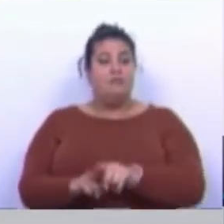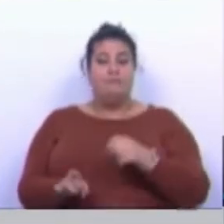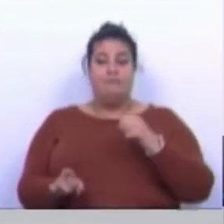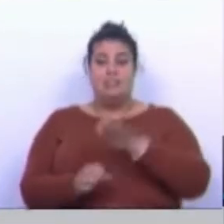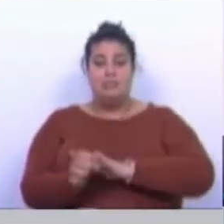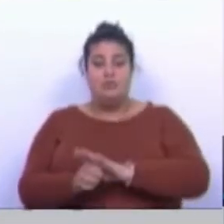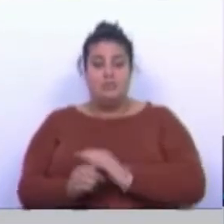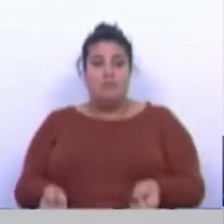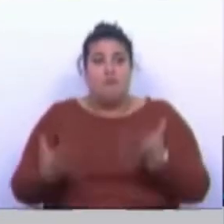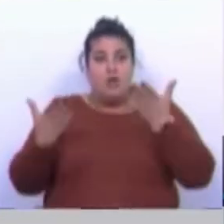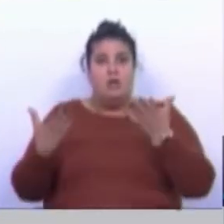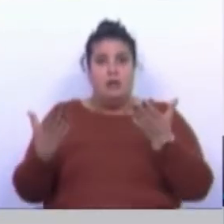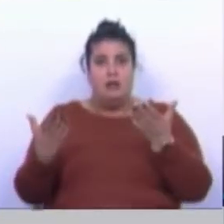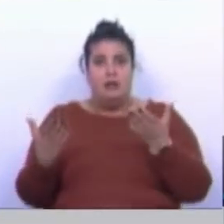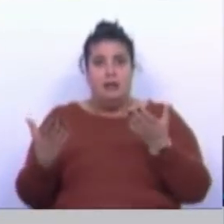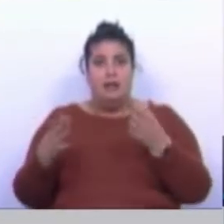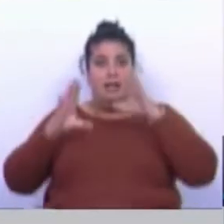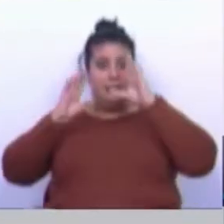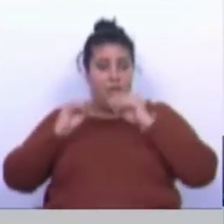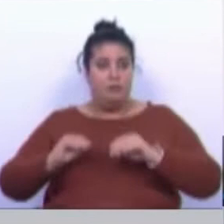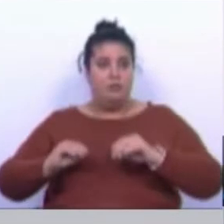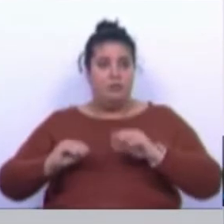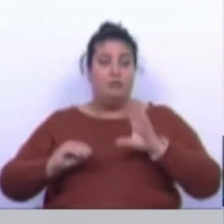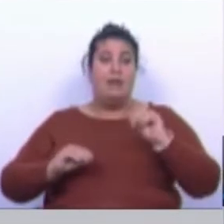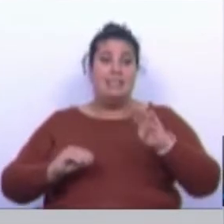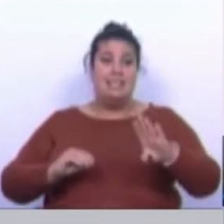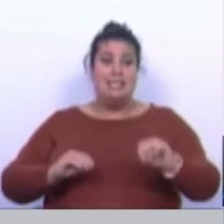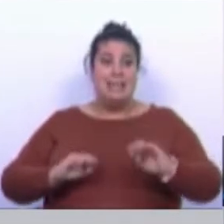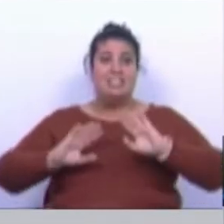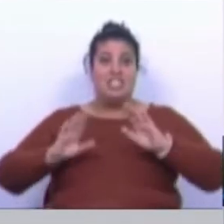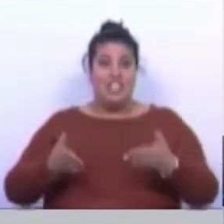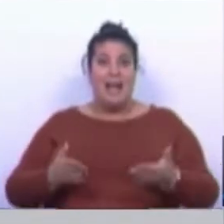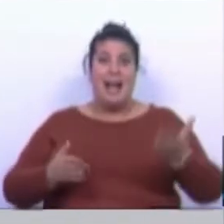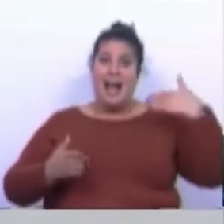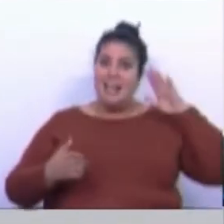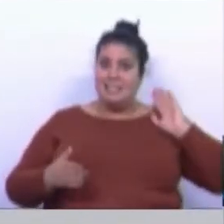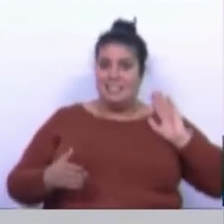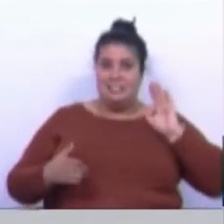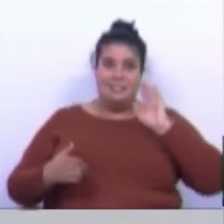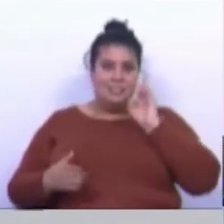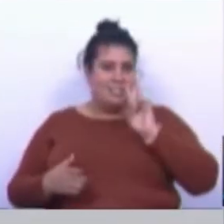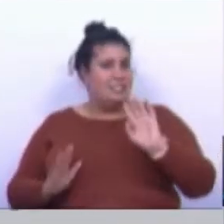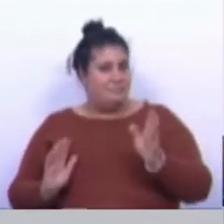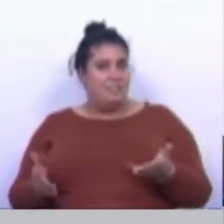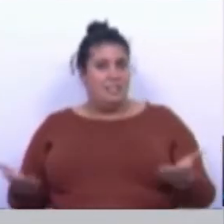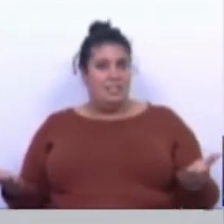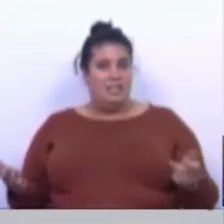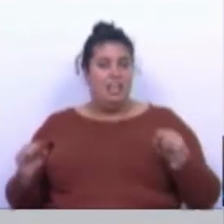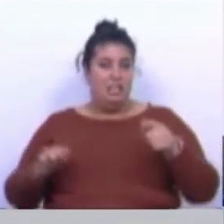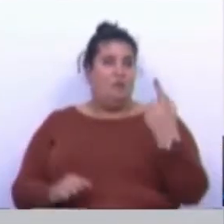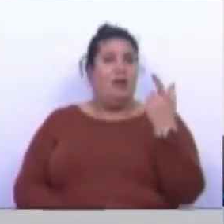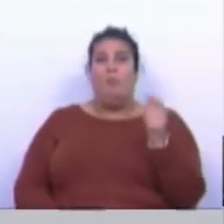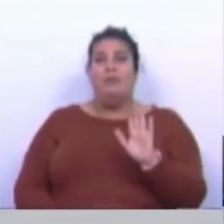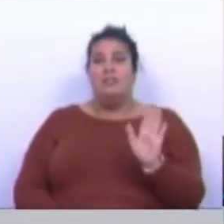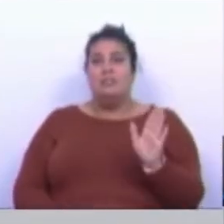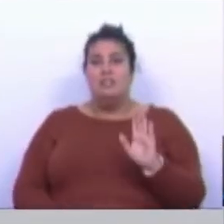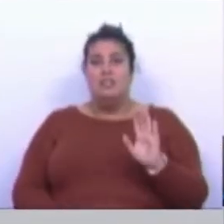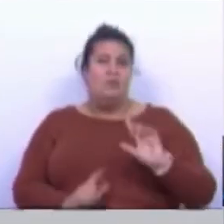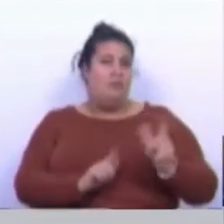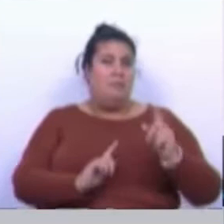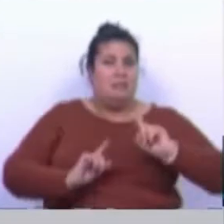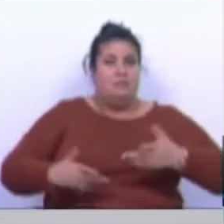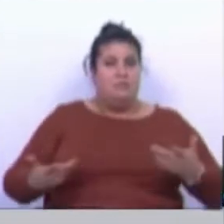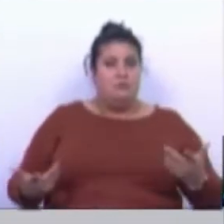questões que o nosso SNS já vinha a sofrer há algum tempo este desinvestimento no SNS, isto não é de há um mês, não é de março de